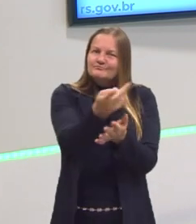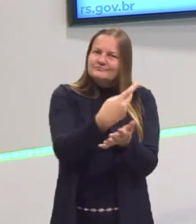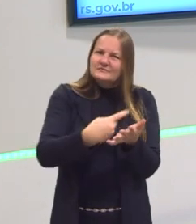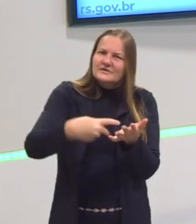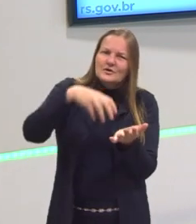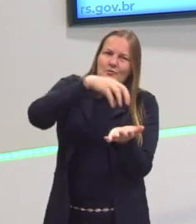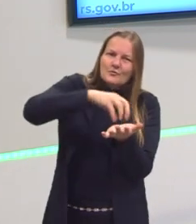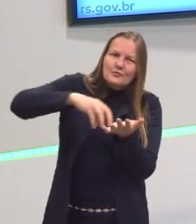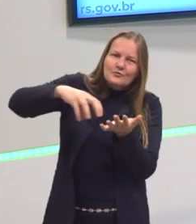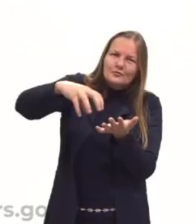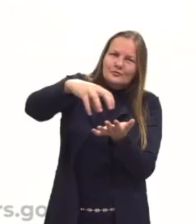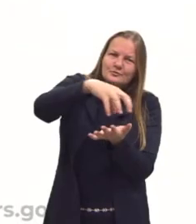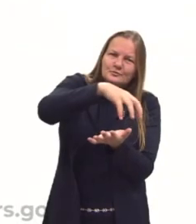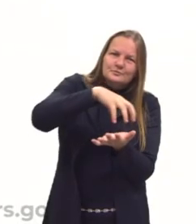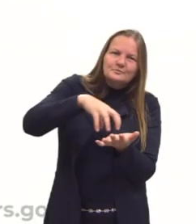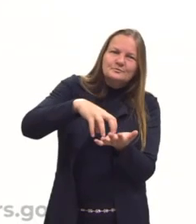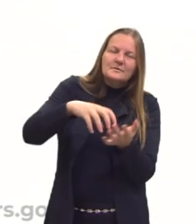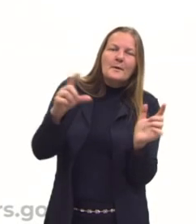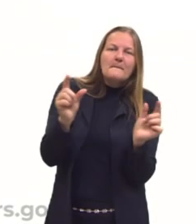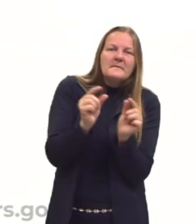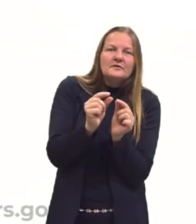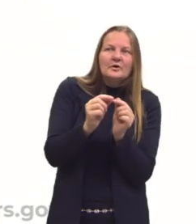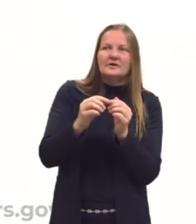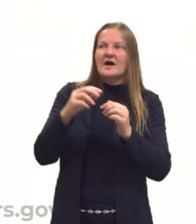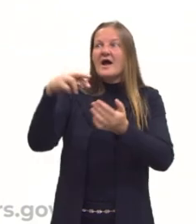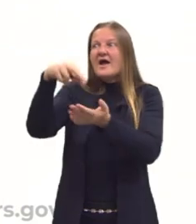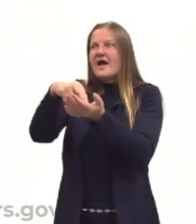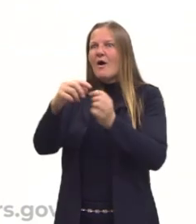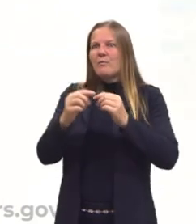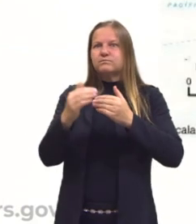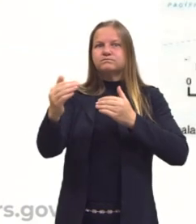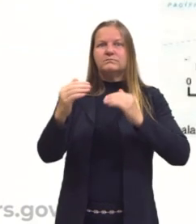maquete, que seria menor em relação à realidade.